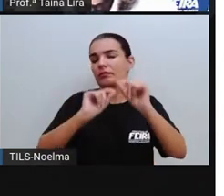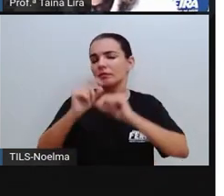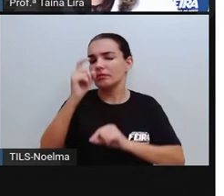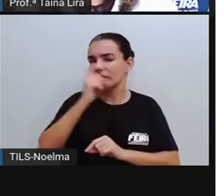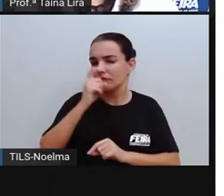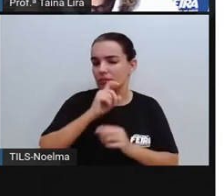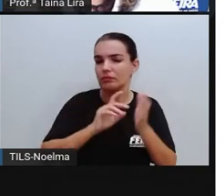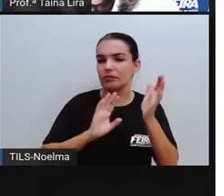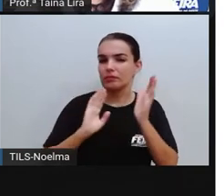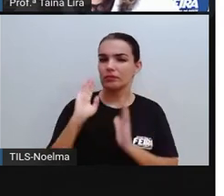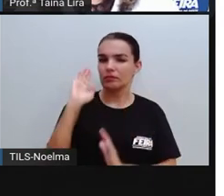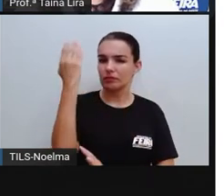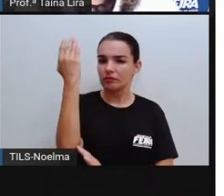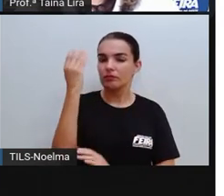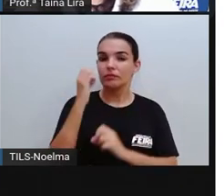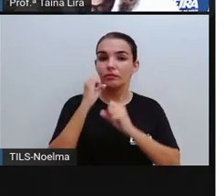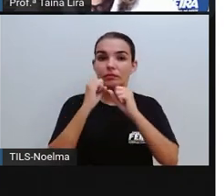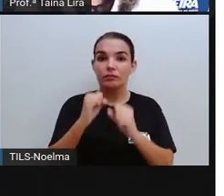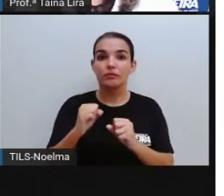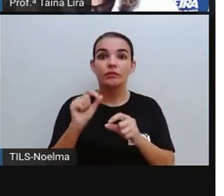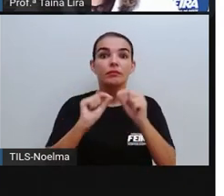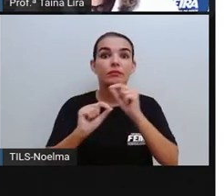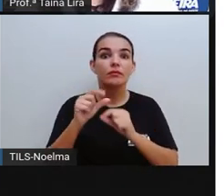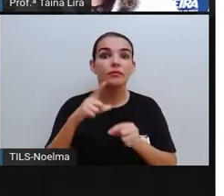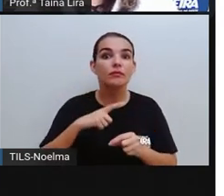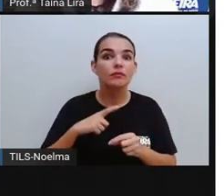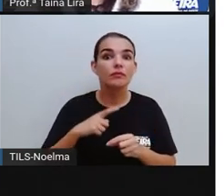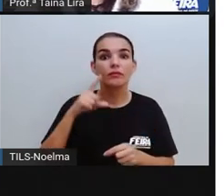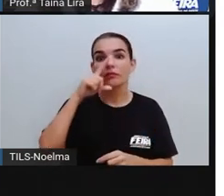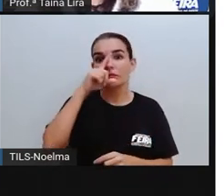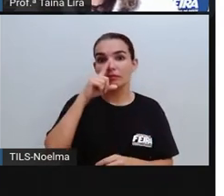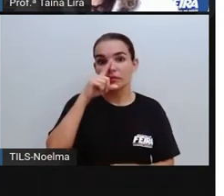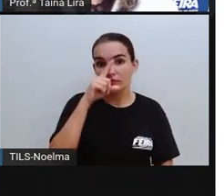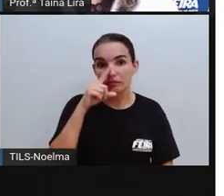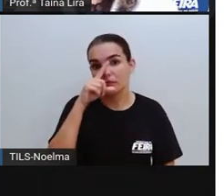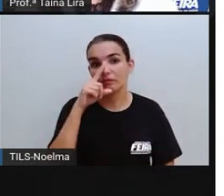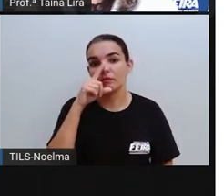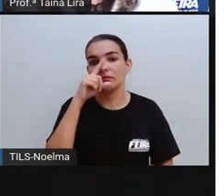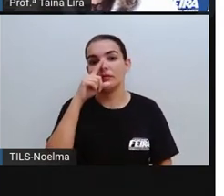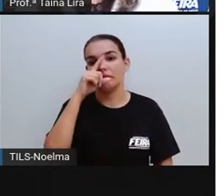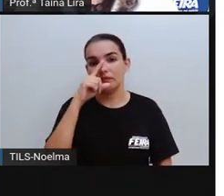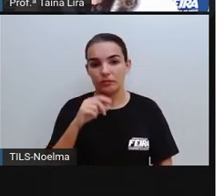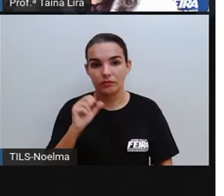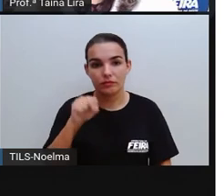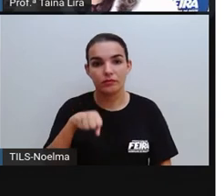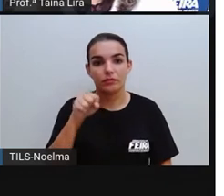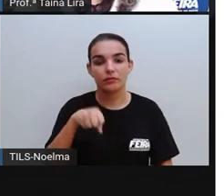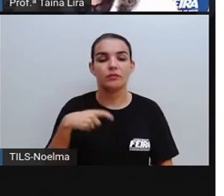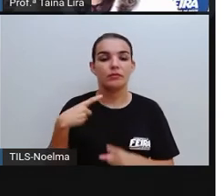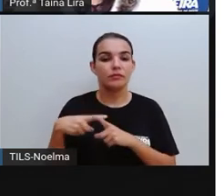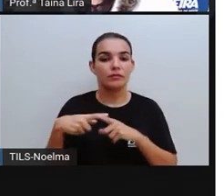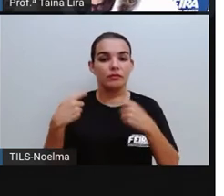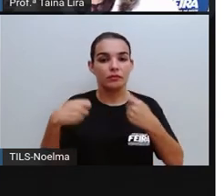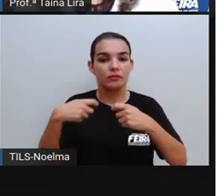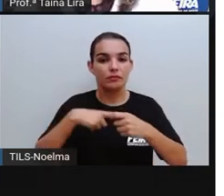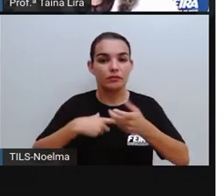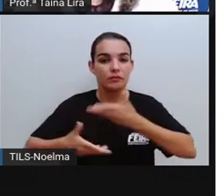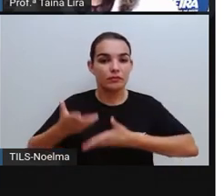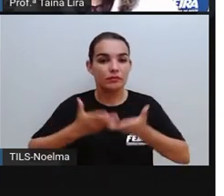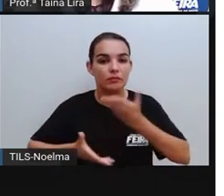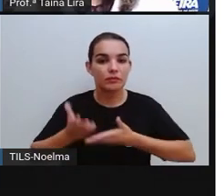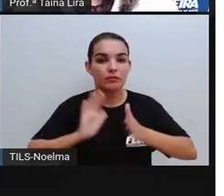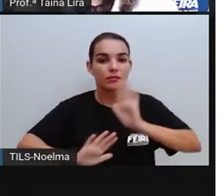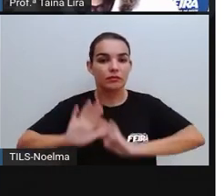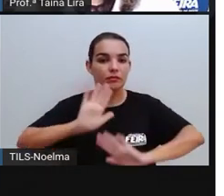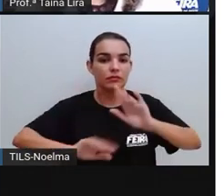falsas notícias, elas podem trazer aí prejuízo, tá bom? Então, tem que ter cuidado e tem que ter